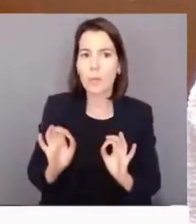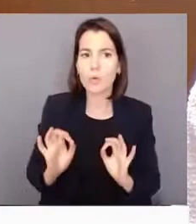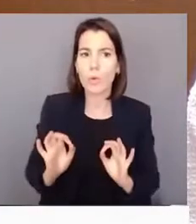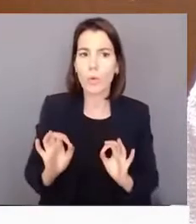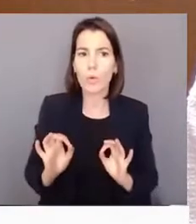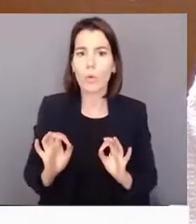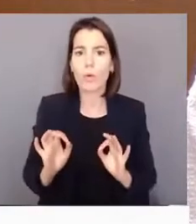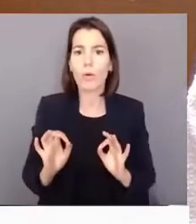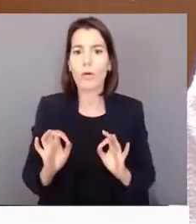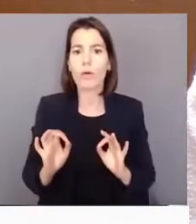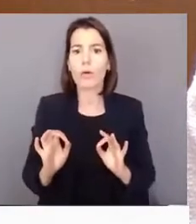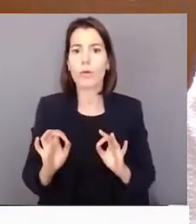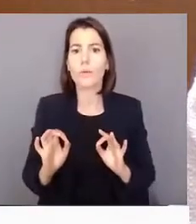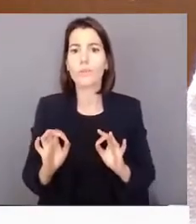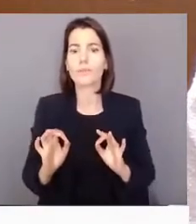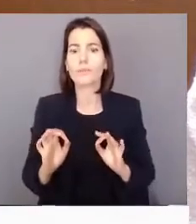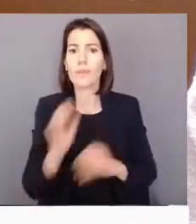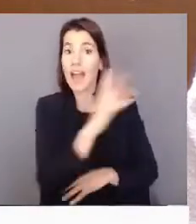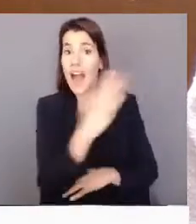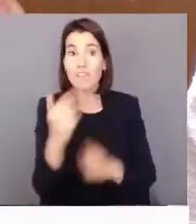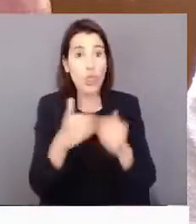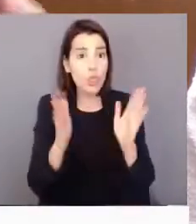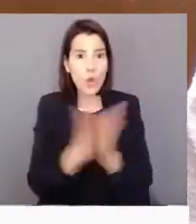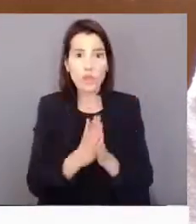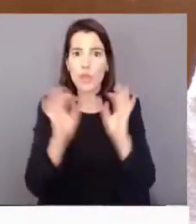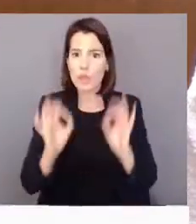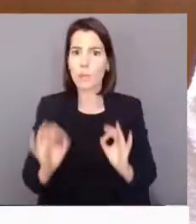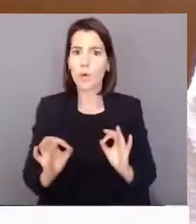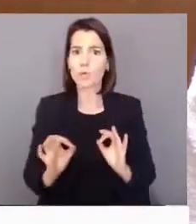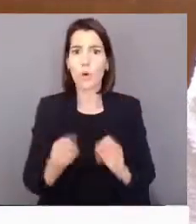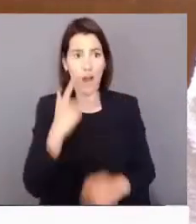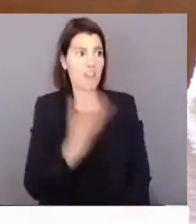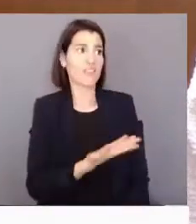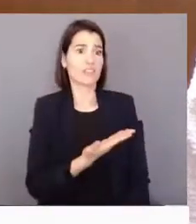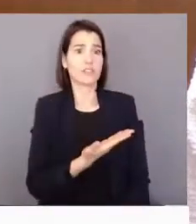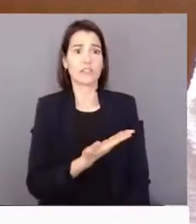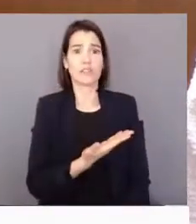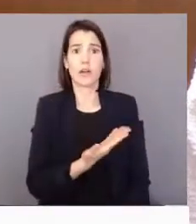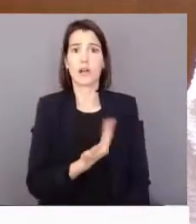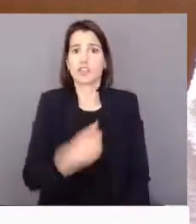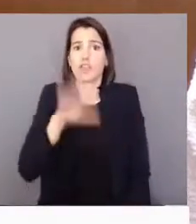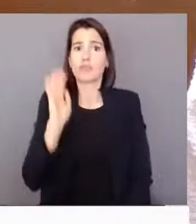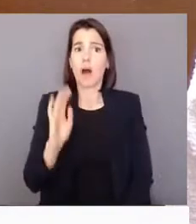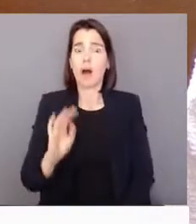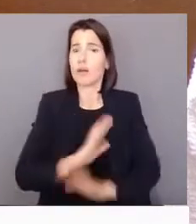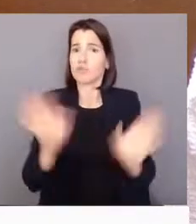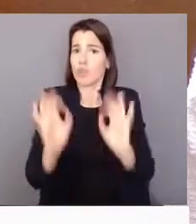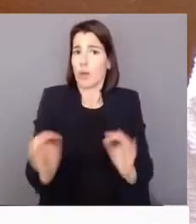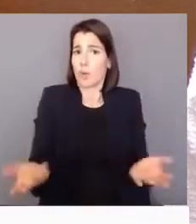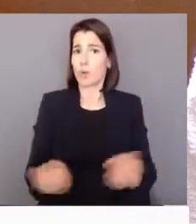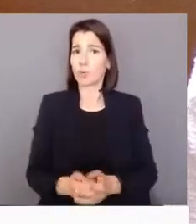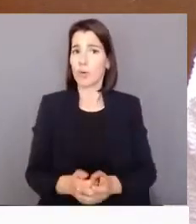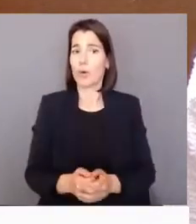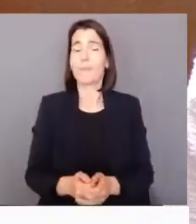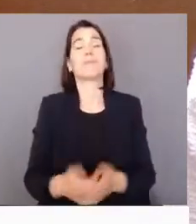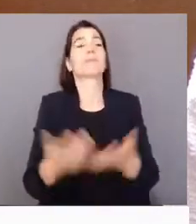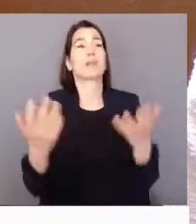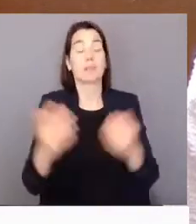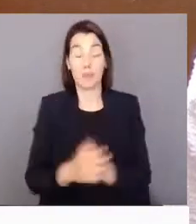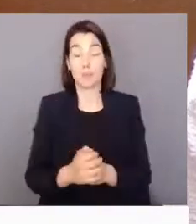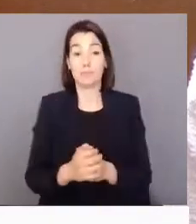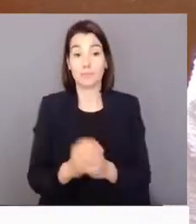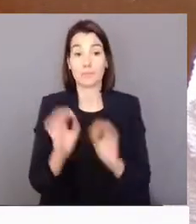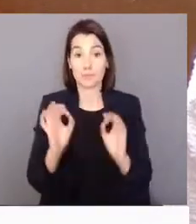A maior referenciação de todas as armas. Então, estão a ver, já avançou mais do que eu esperava. Ora bem, portanto, vamos lá ver. Portanto, quer dizer,